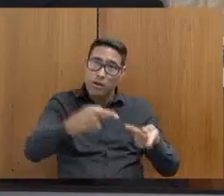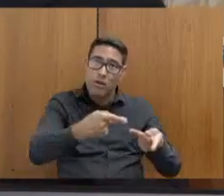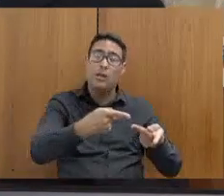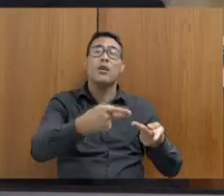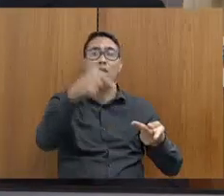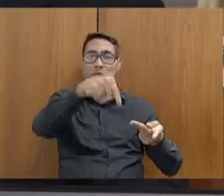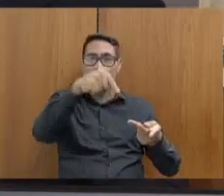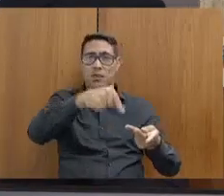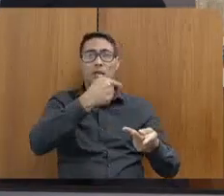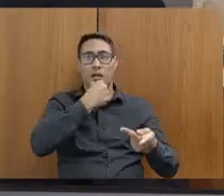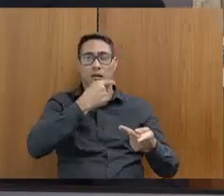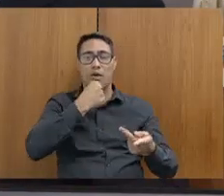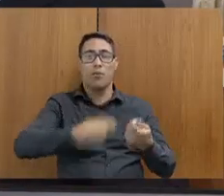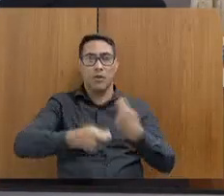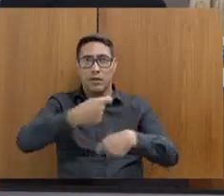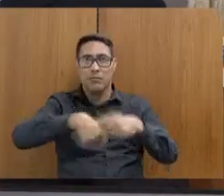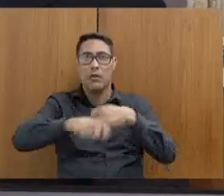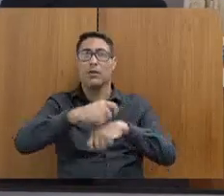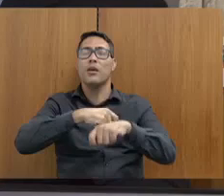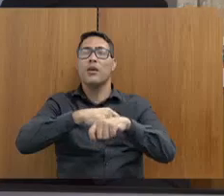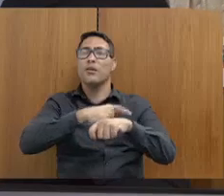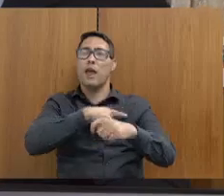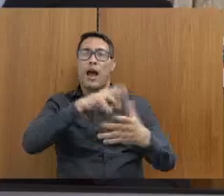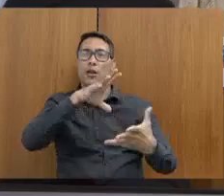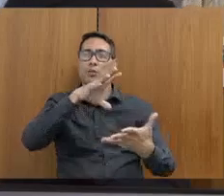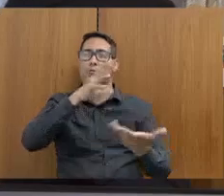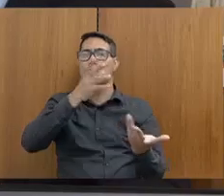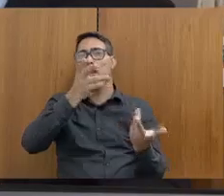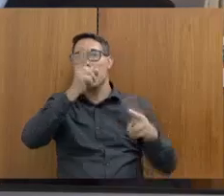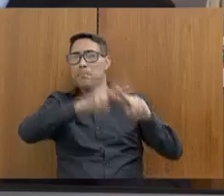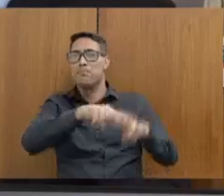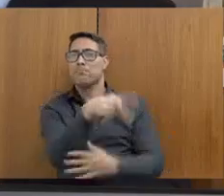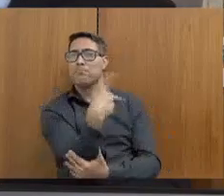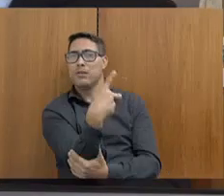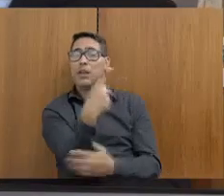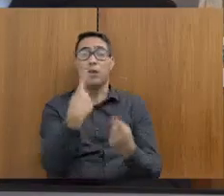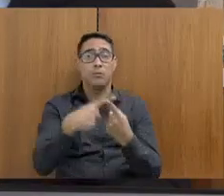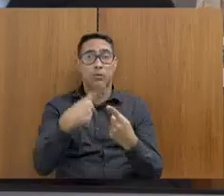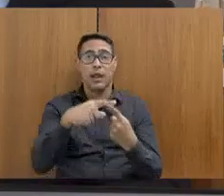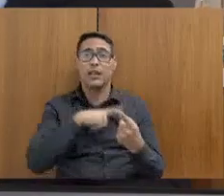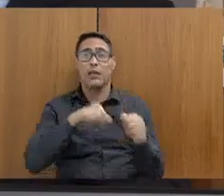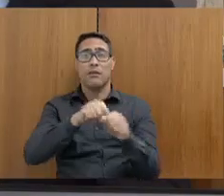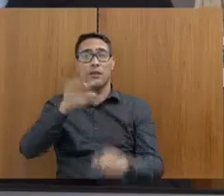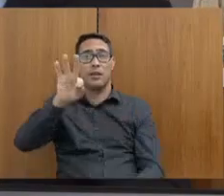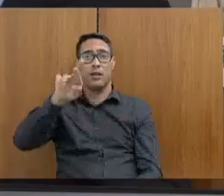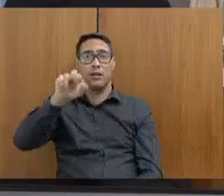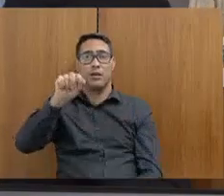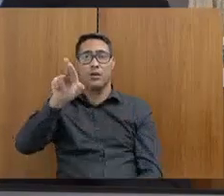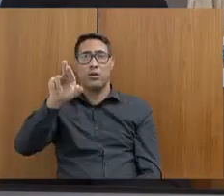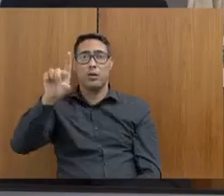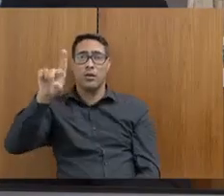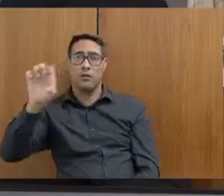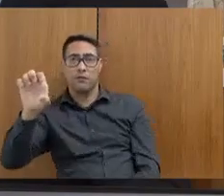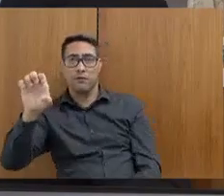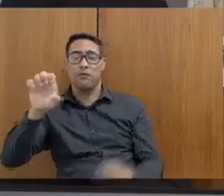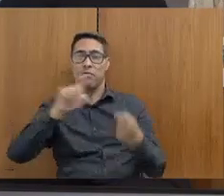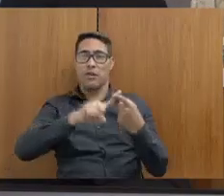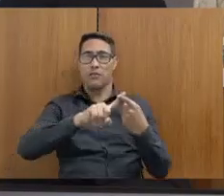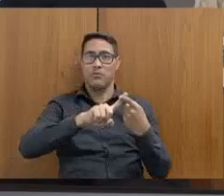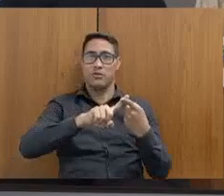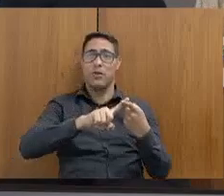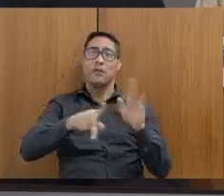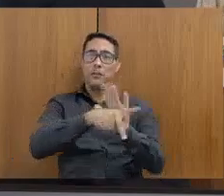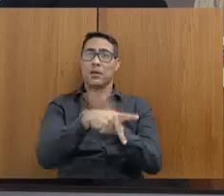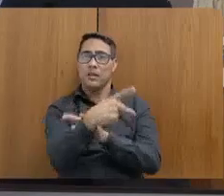prender esse empresário às seis horas da manhã, porque ele estava praticando fraude, porque as empresas que ficavam em segundo e terceiro lugares pertencem a ele